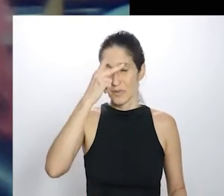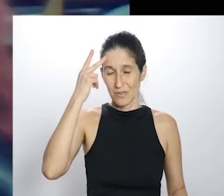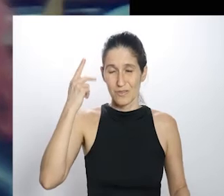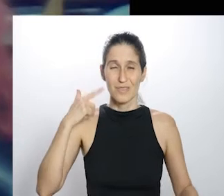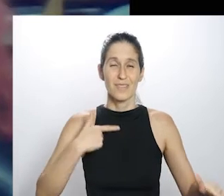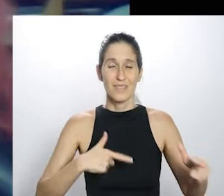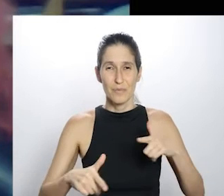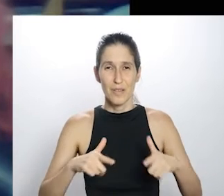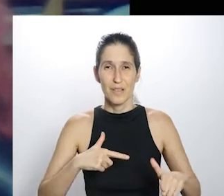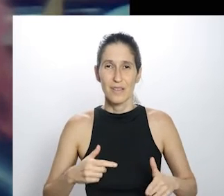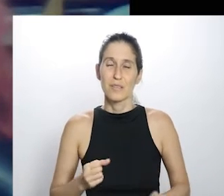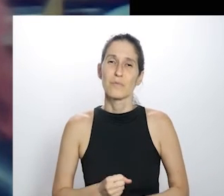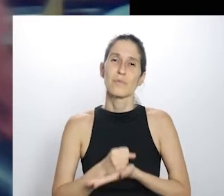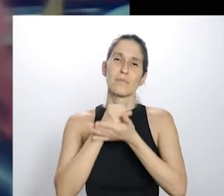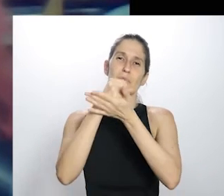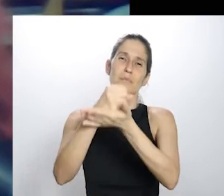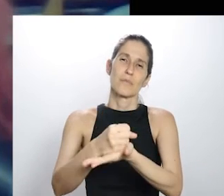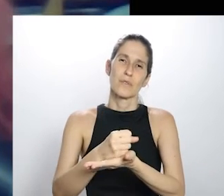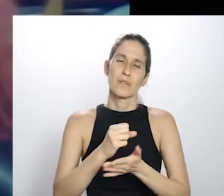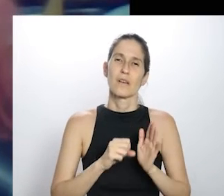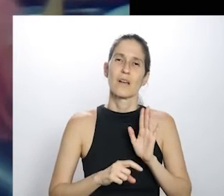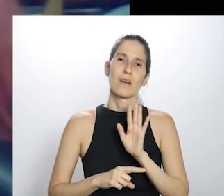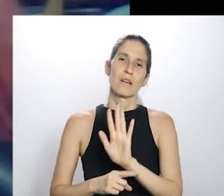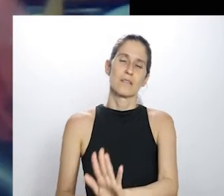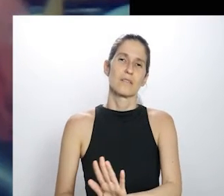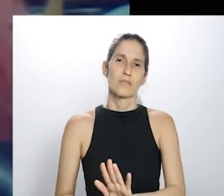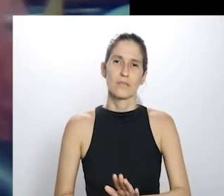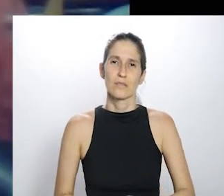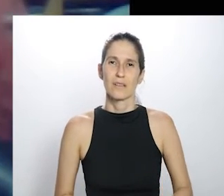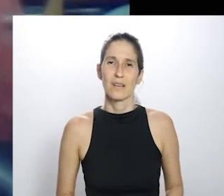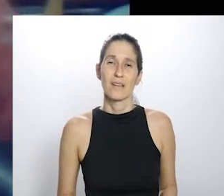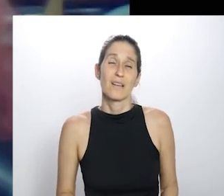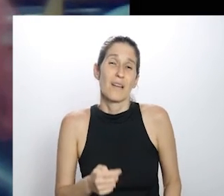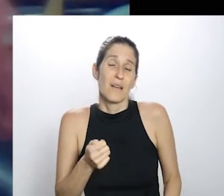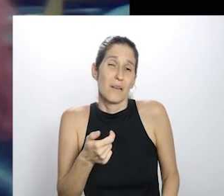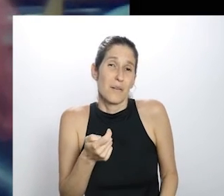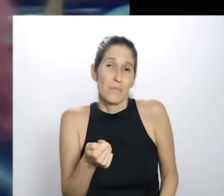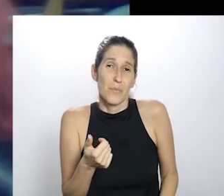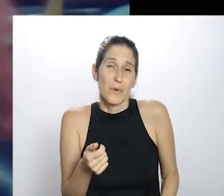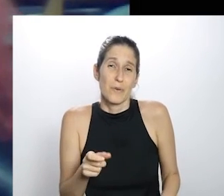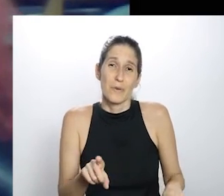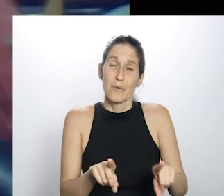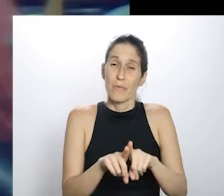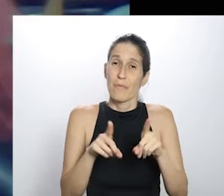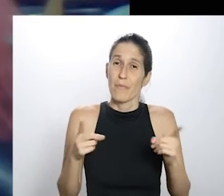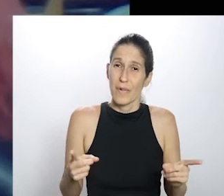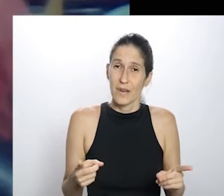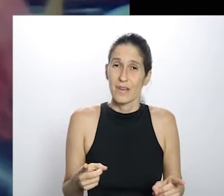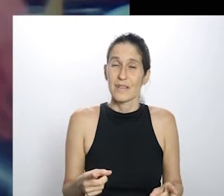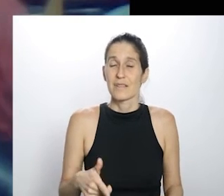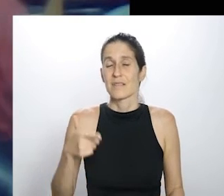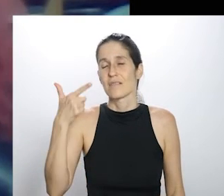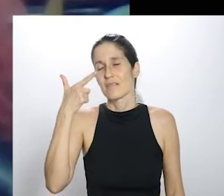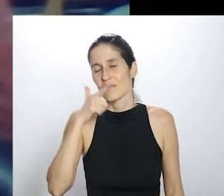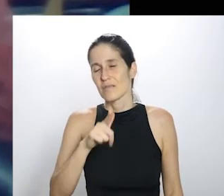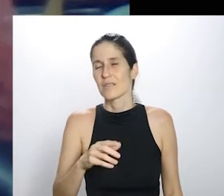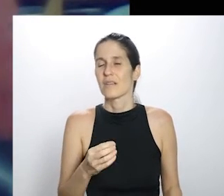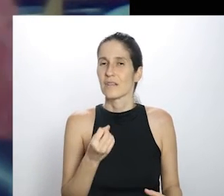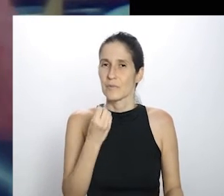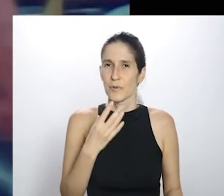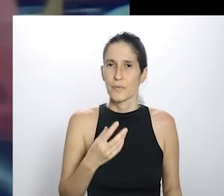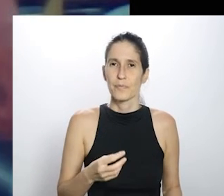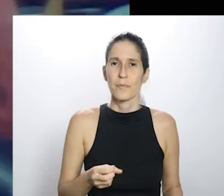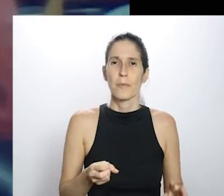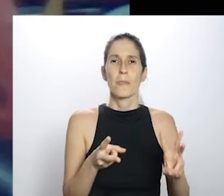tentando, né? Minimizar, porque isso é uma gota no oceano, né? A gente sabe que o pouco que a gente consegue dar e